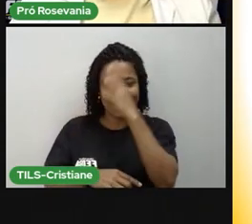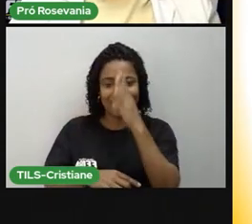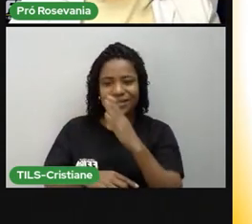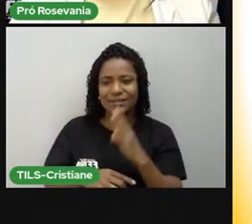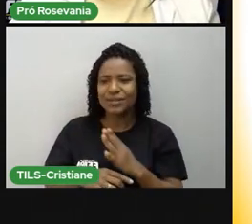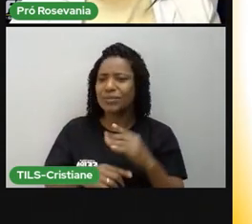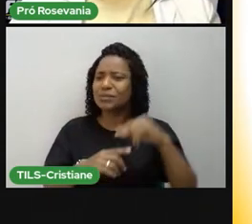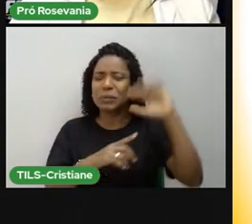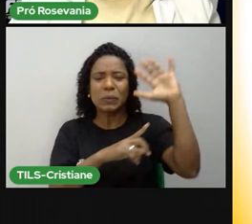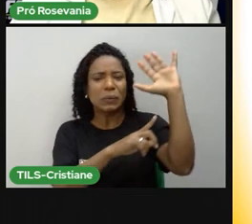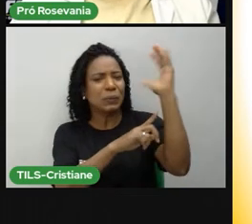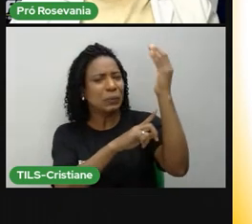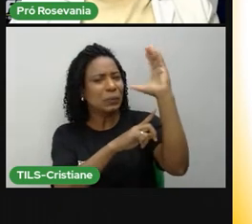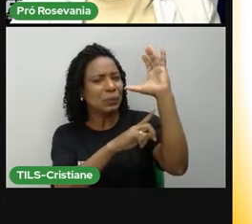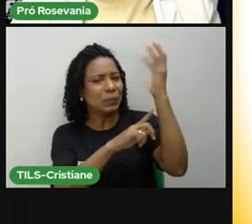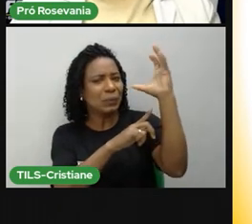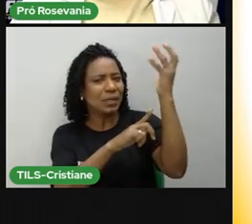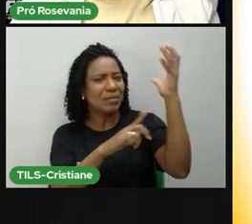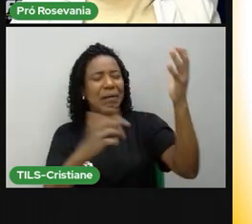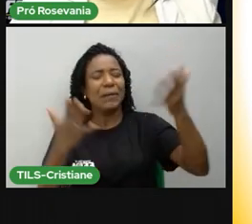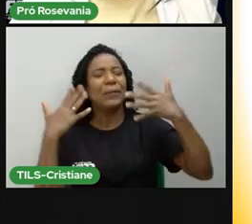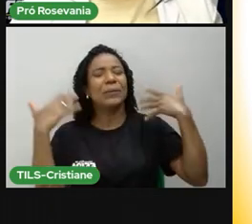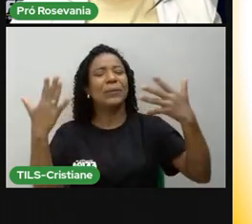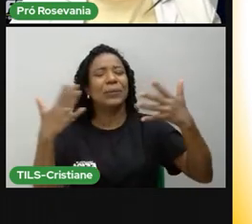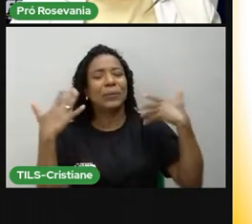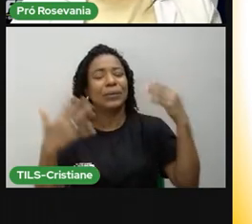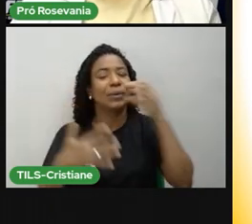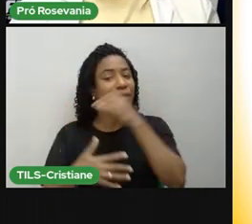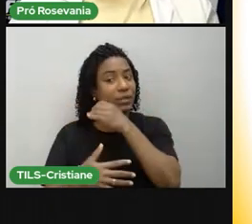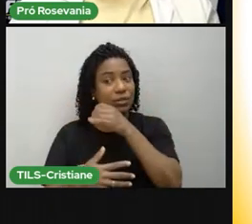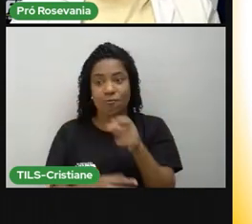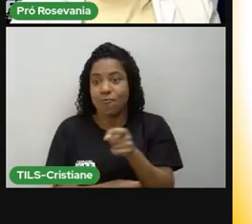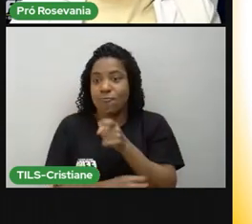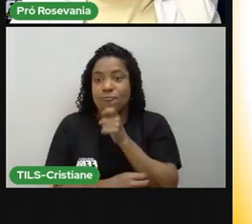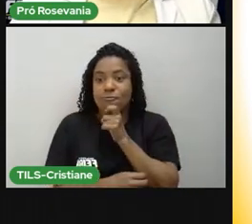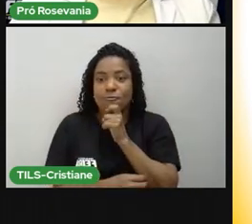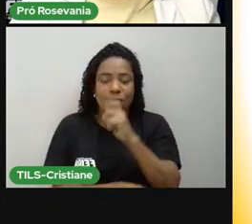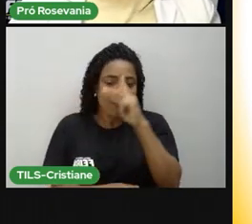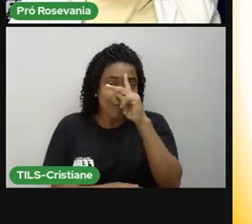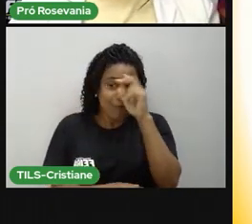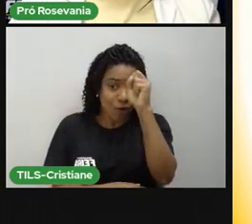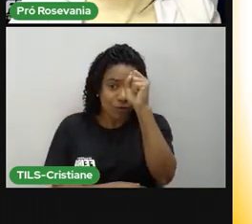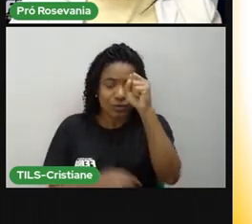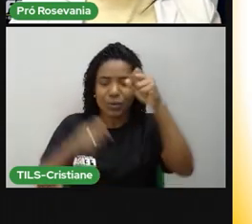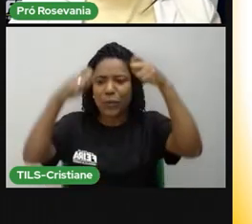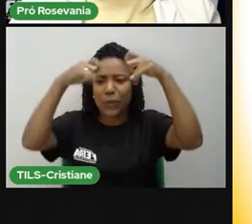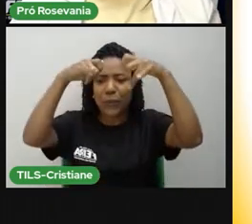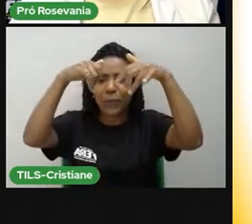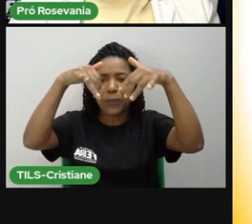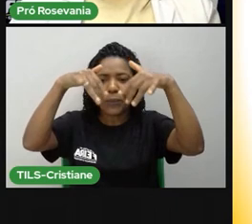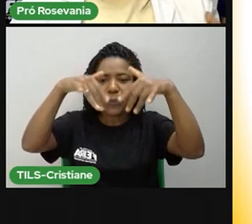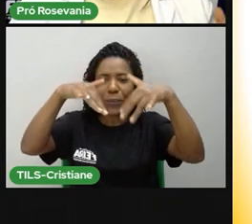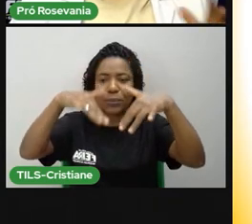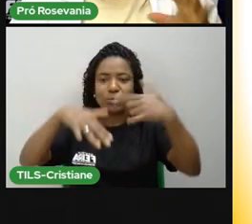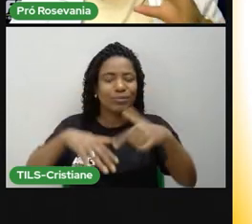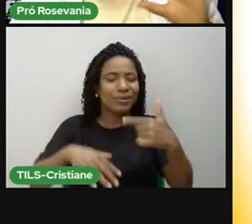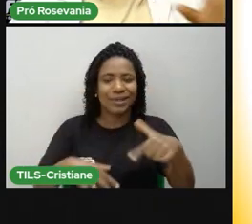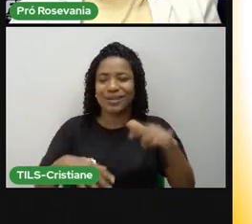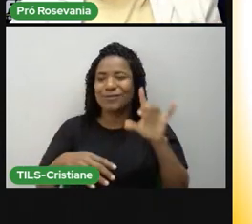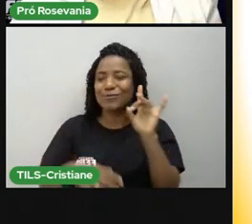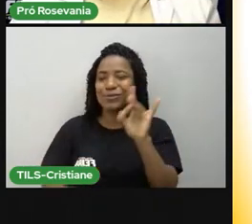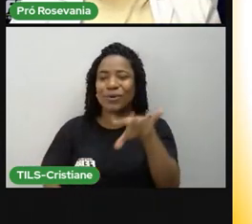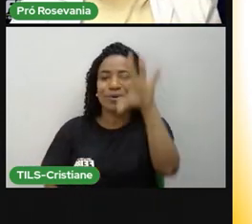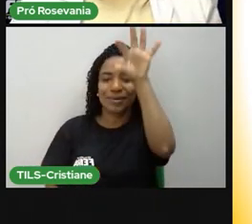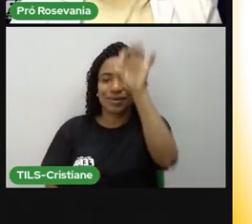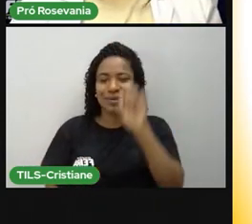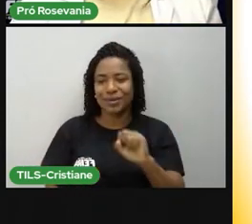depois que aqui é tudo quente, mesmo o inverno da gente não é tão frio, a gente não tem neve, sol no sul do país, mas de qualquer forma a